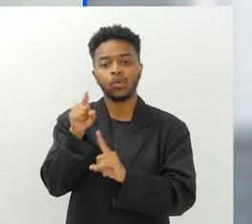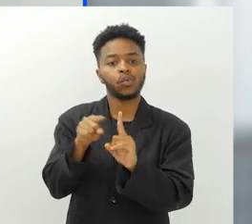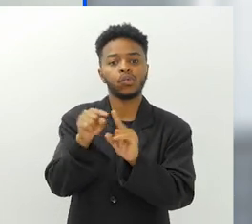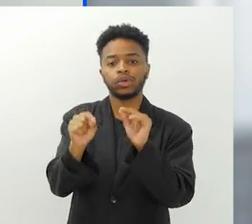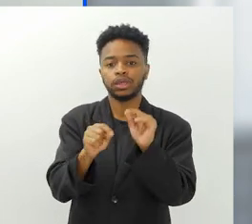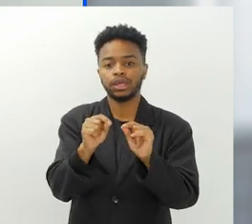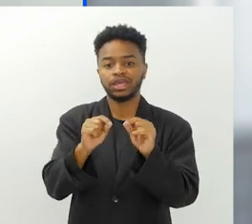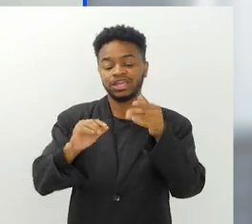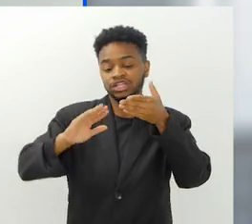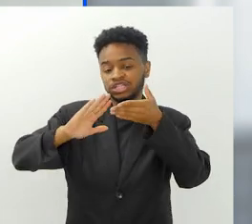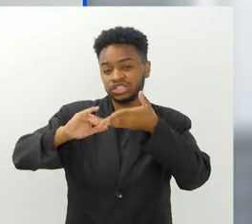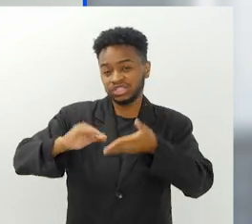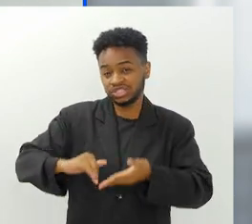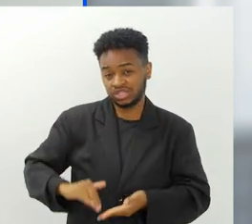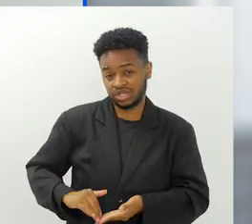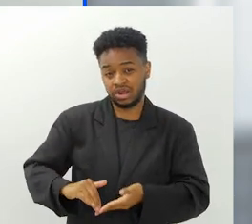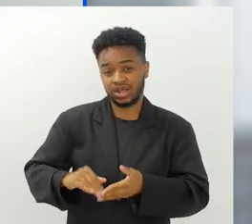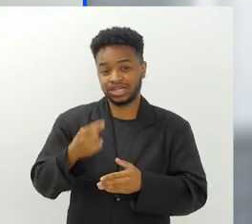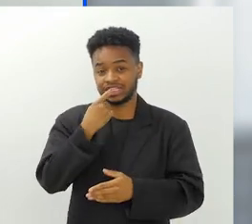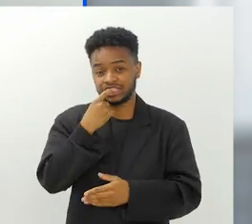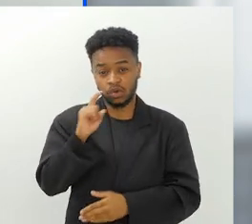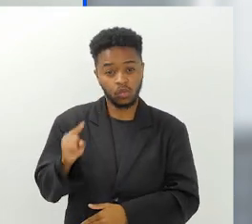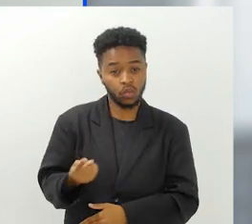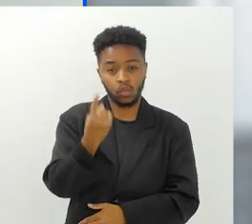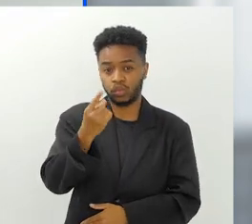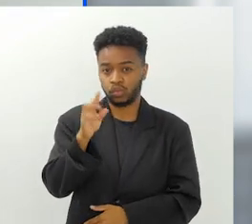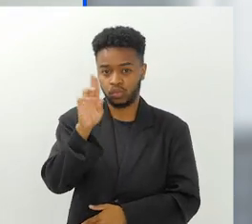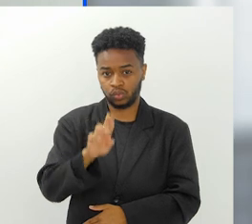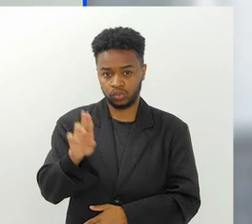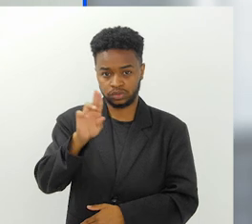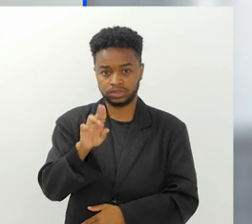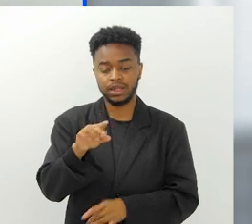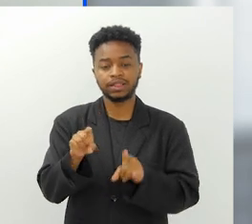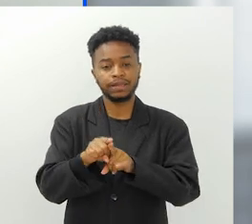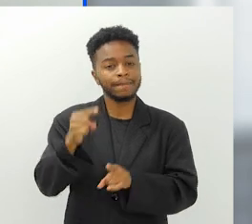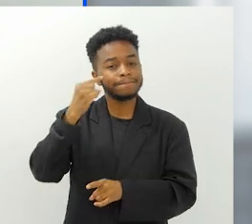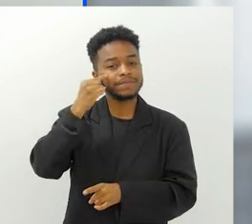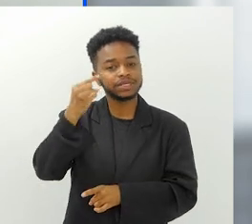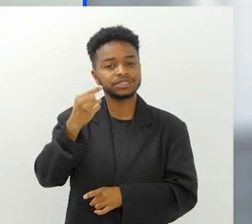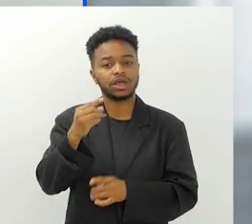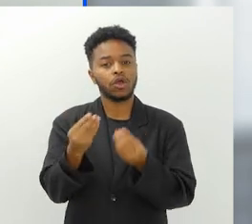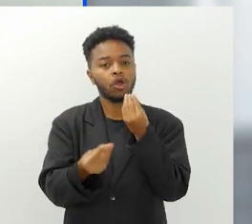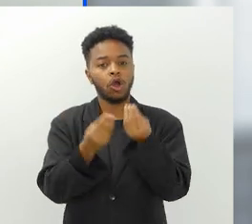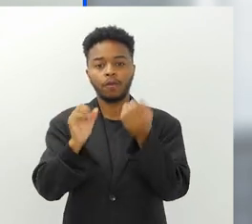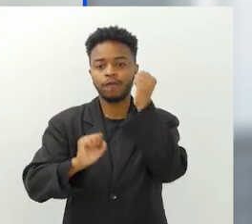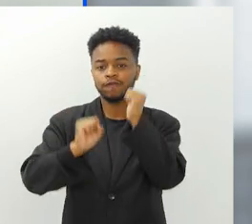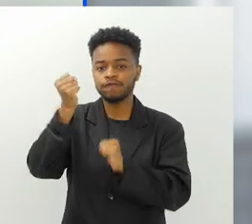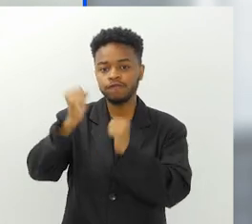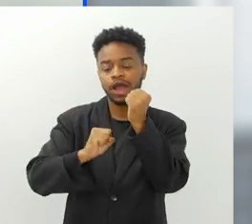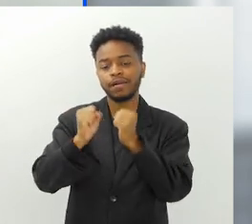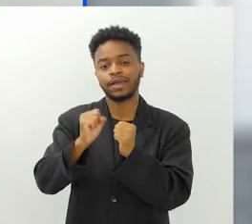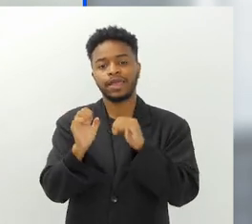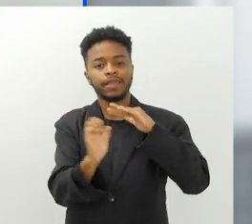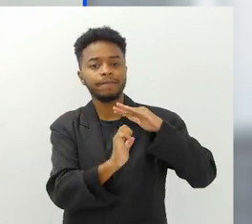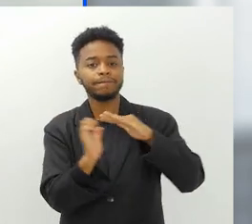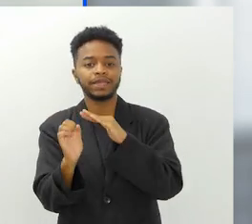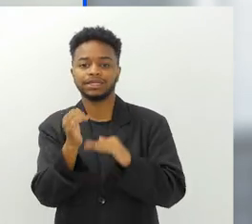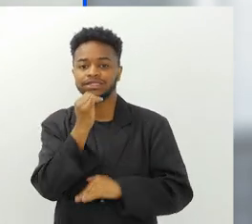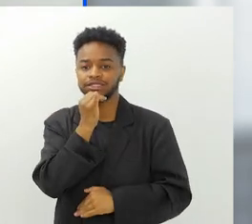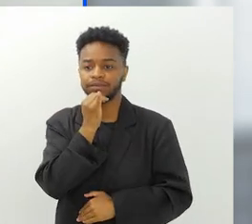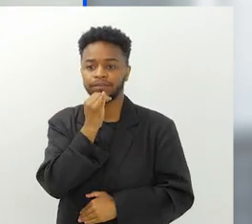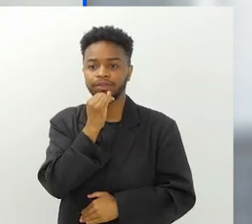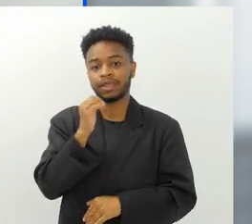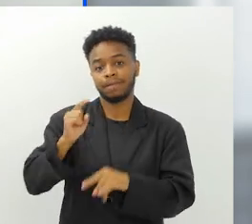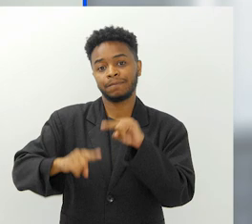ambição muito grande em cortar o plástico de uso único, ambição também em a gente pensar as empresas, a indústria também,